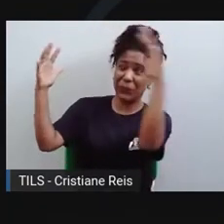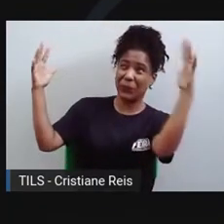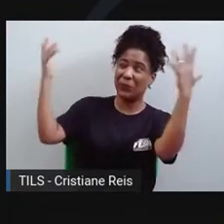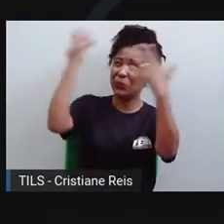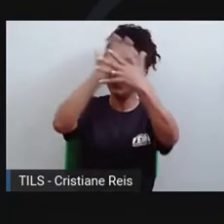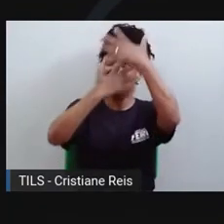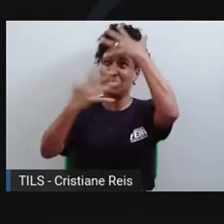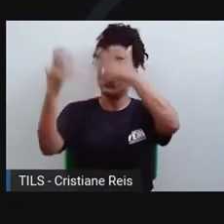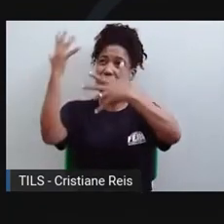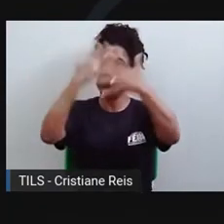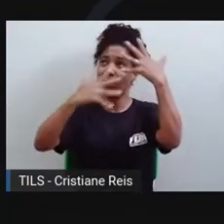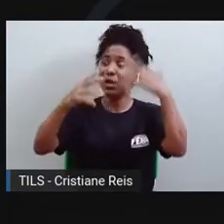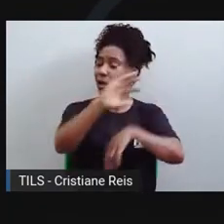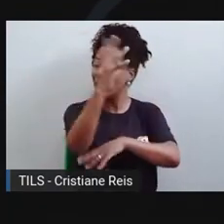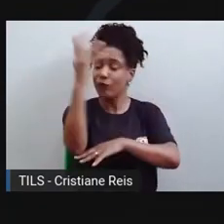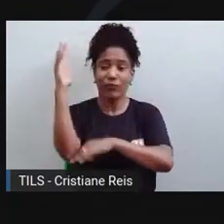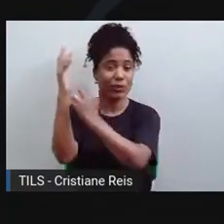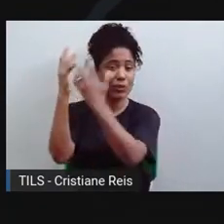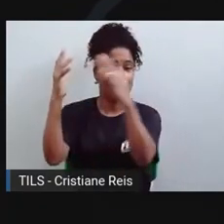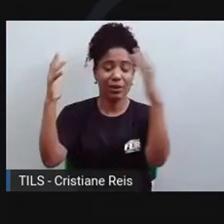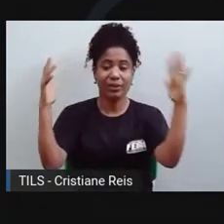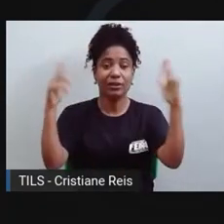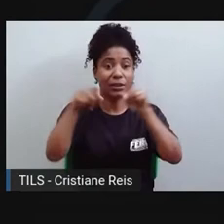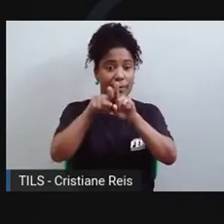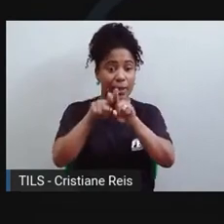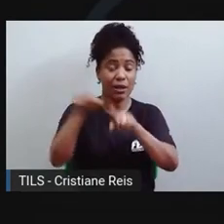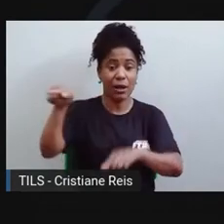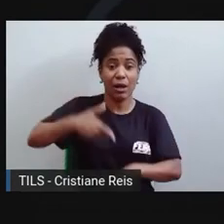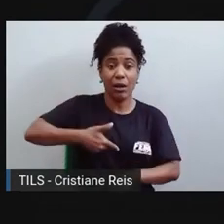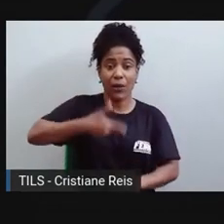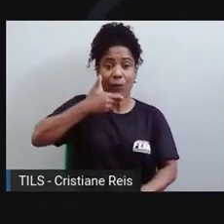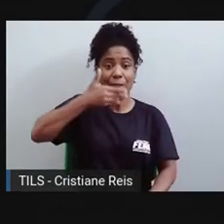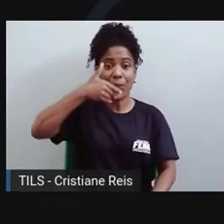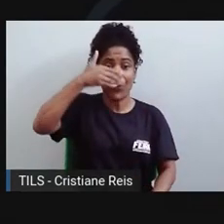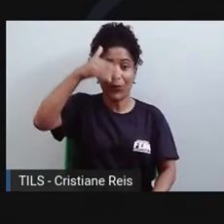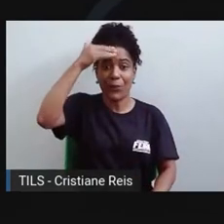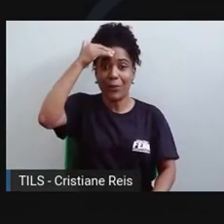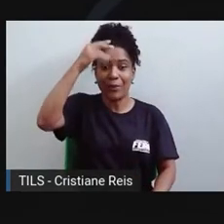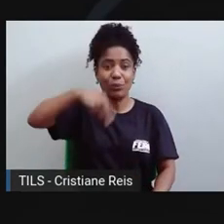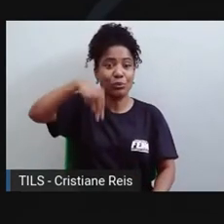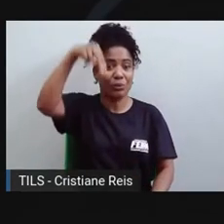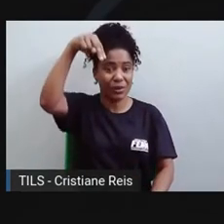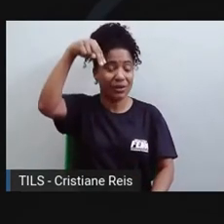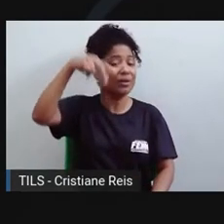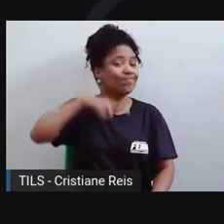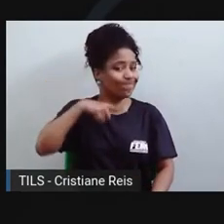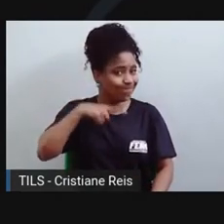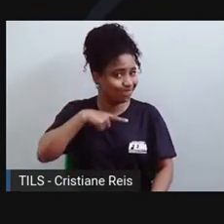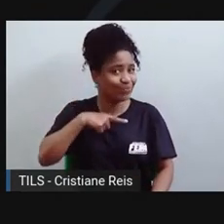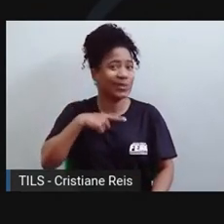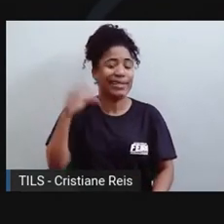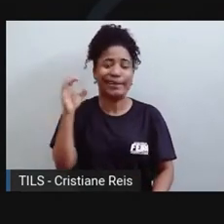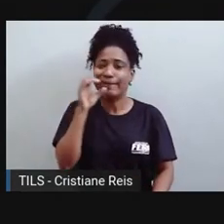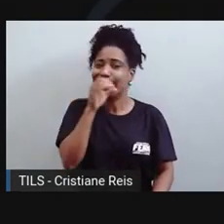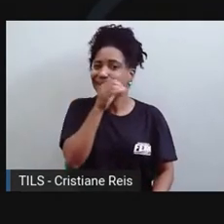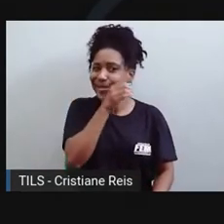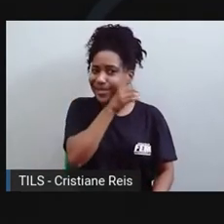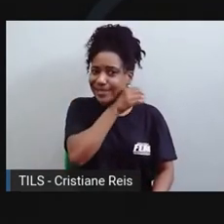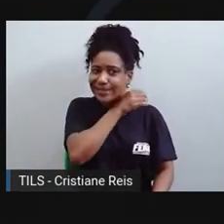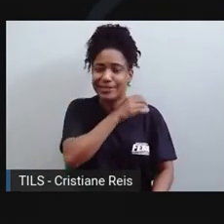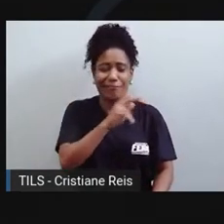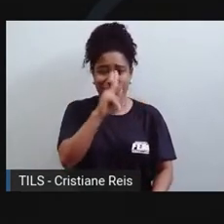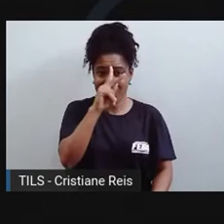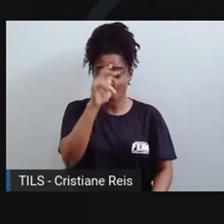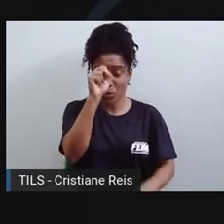florestas também estão queimando no norte do Líbano. Segundo os cientistas, a amplitude térmica extrema é consequência do